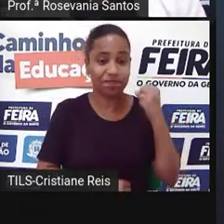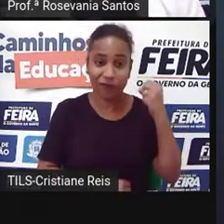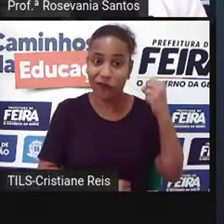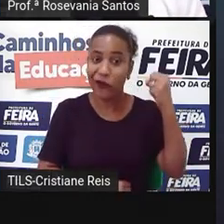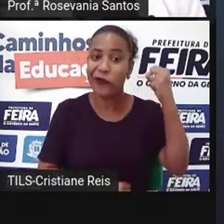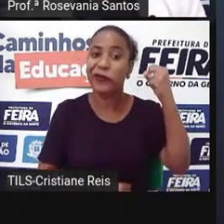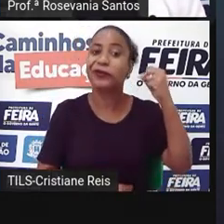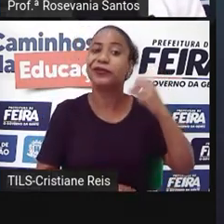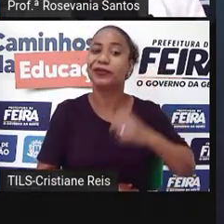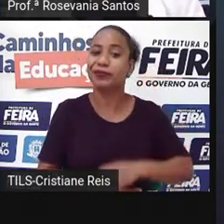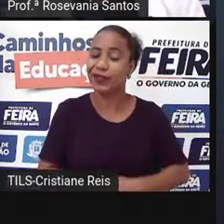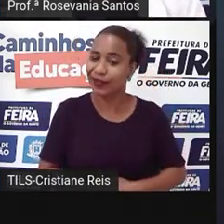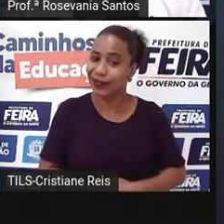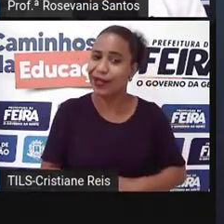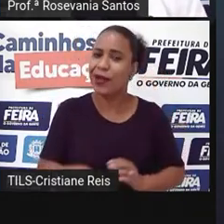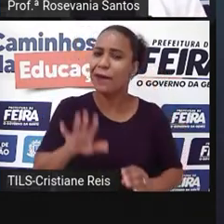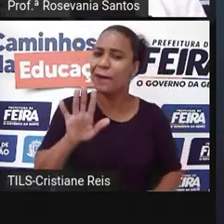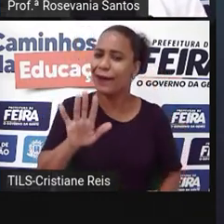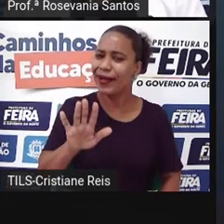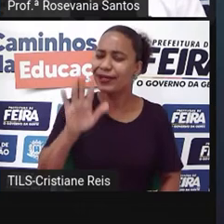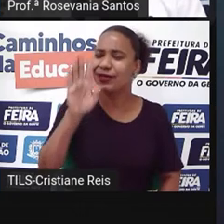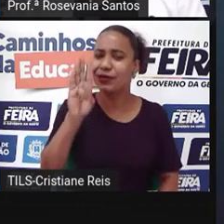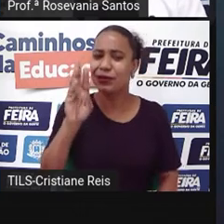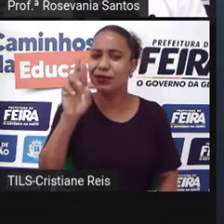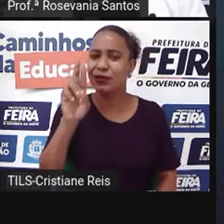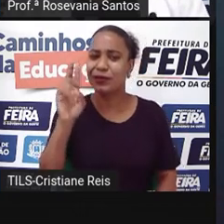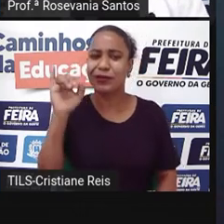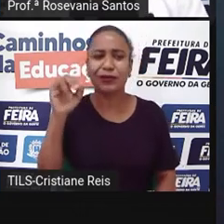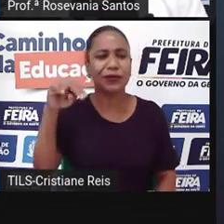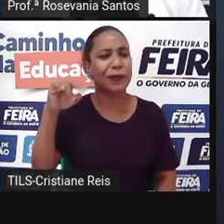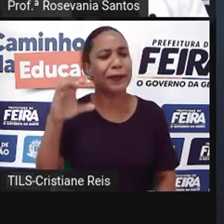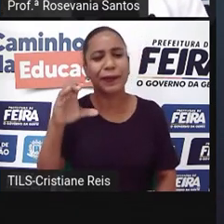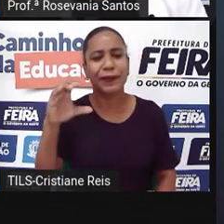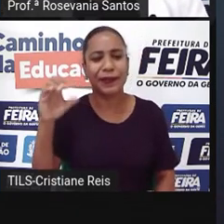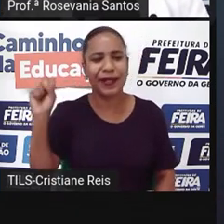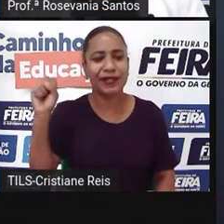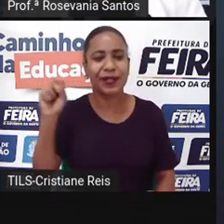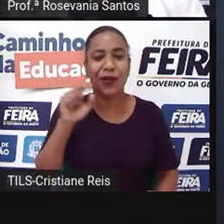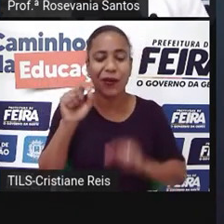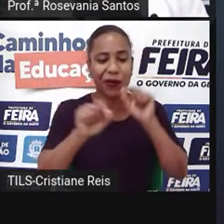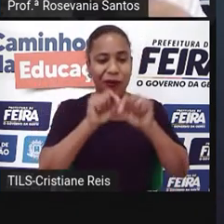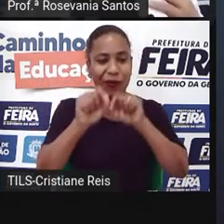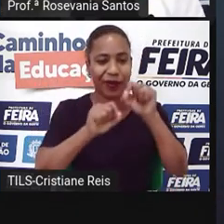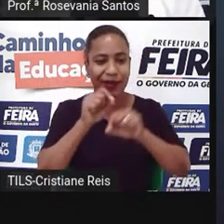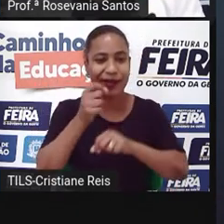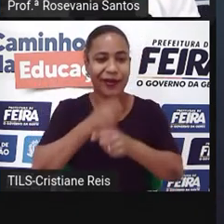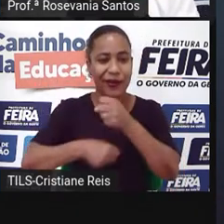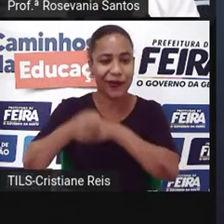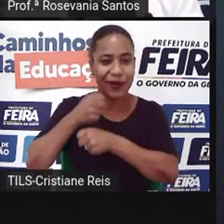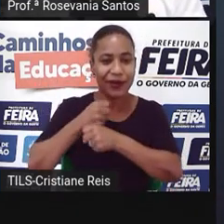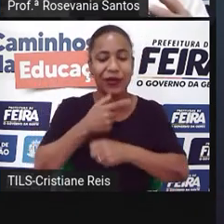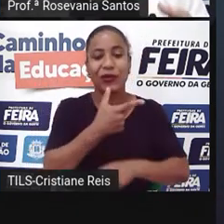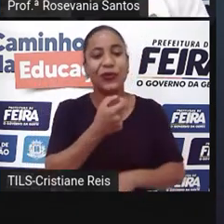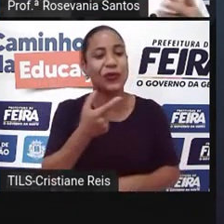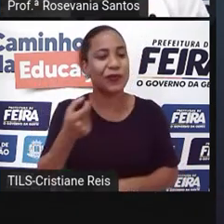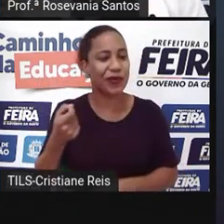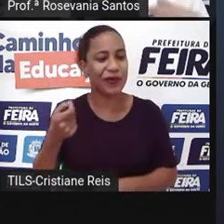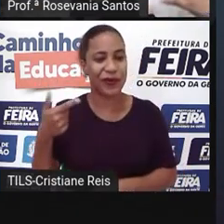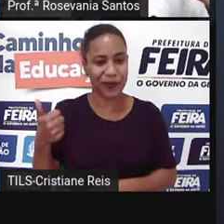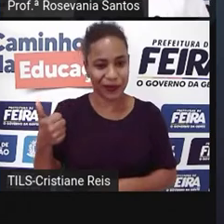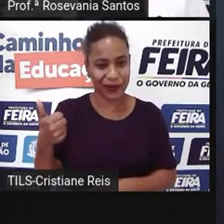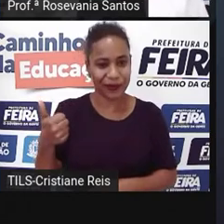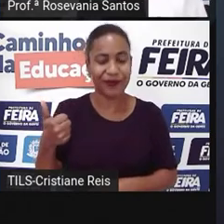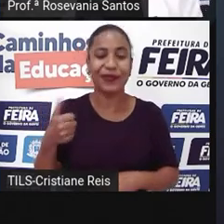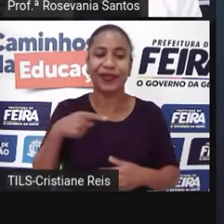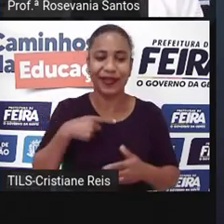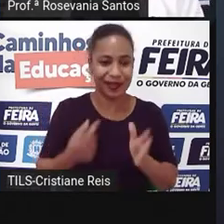a questão dos BRICS, que é uma organização que surgiu lá em 2001 com uma reportagem, e a partir daí